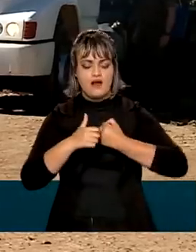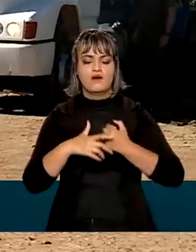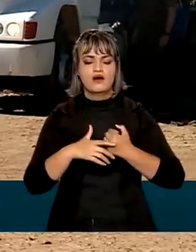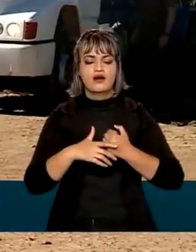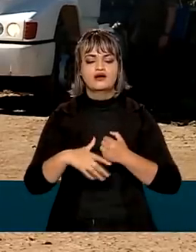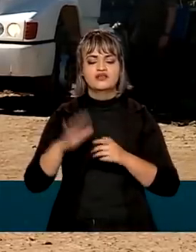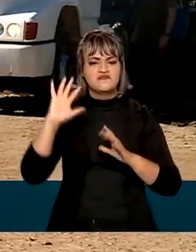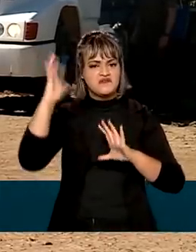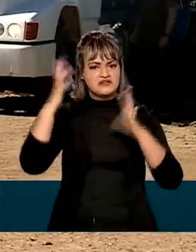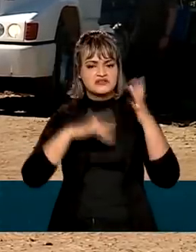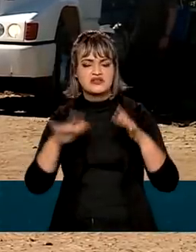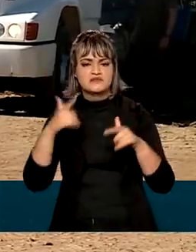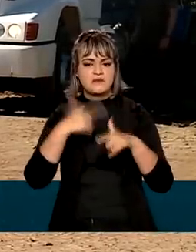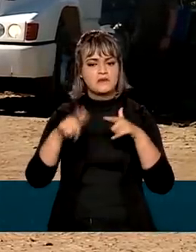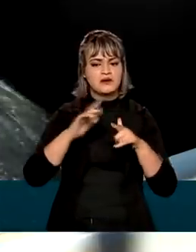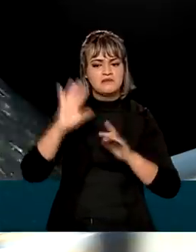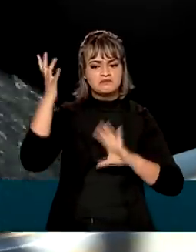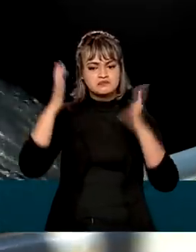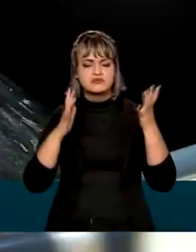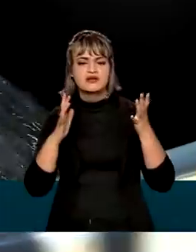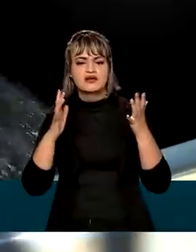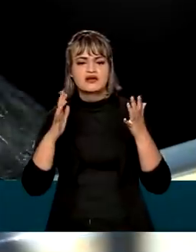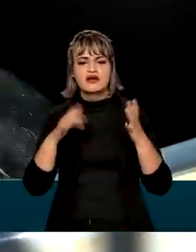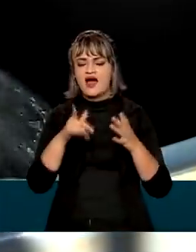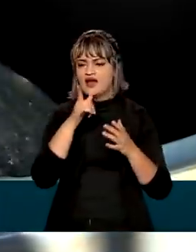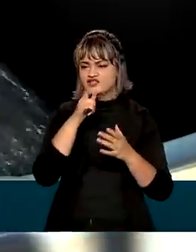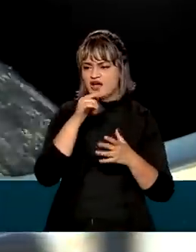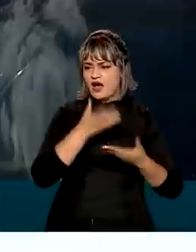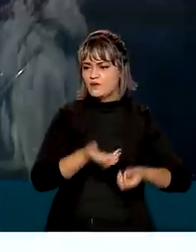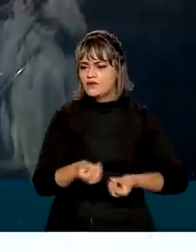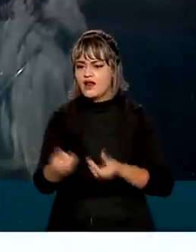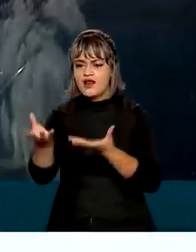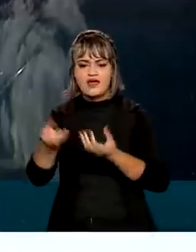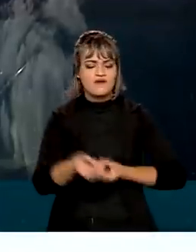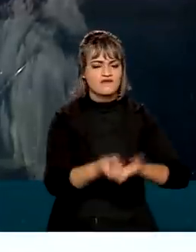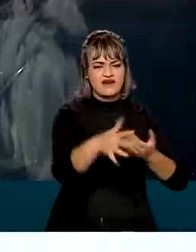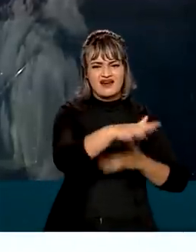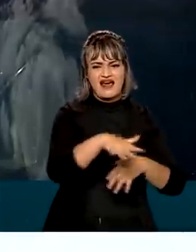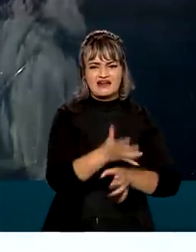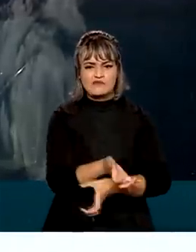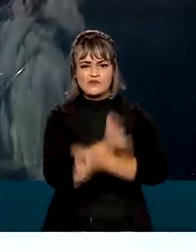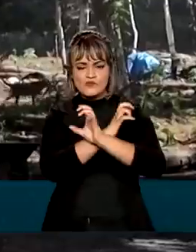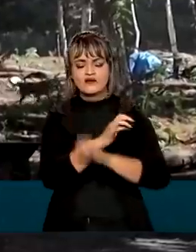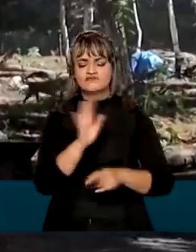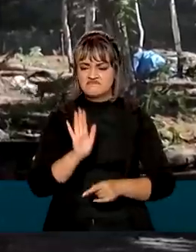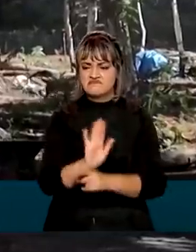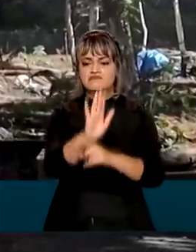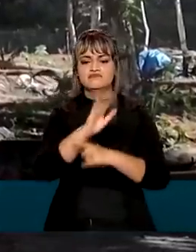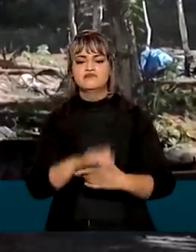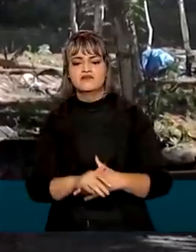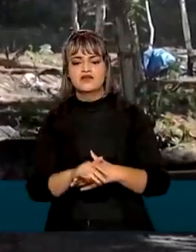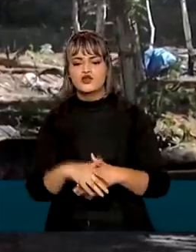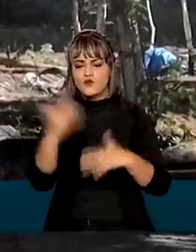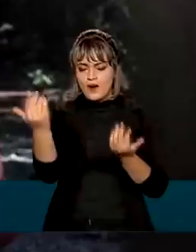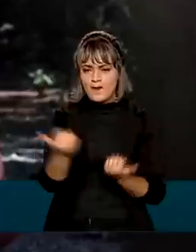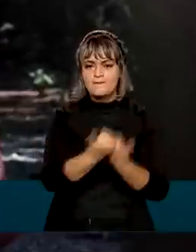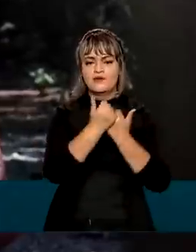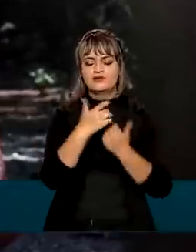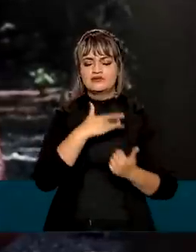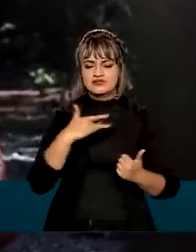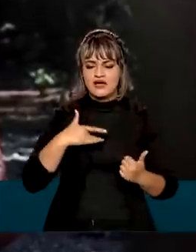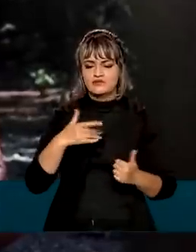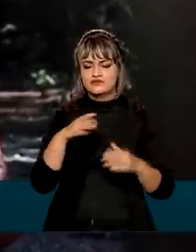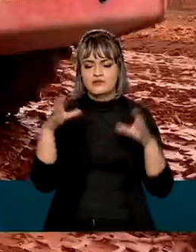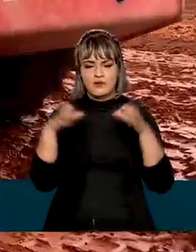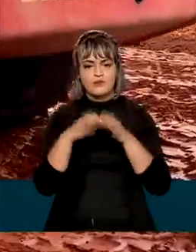nas situações de calamidade, na distribuição de água no semiárido nordestino, no apoio de saúde